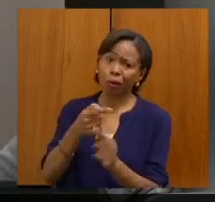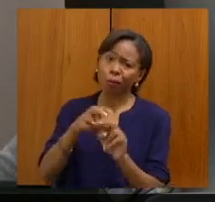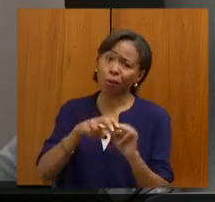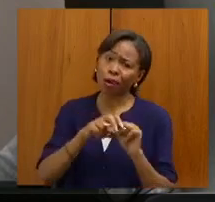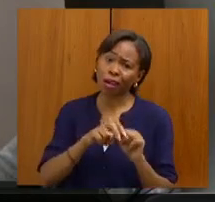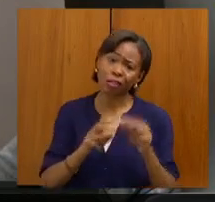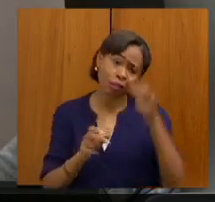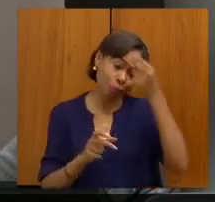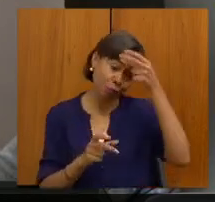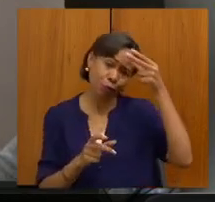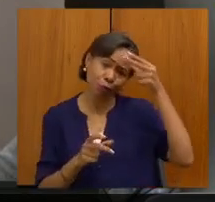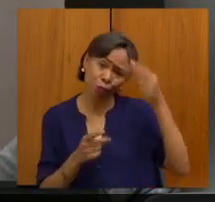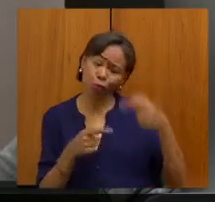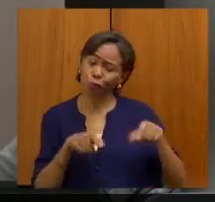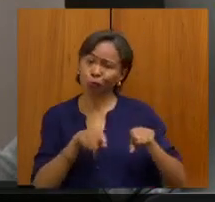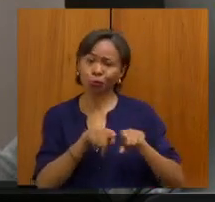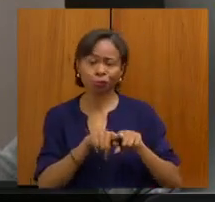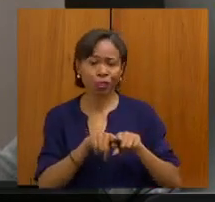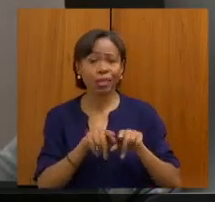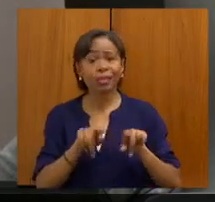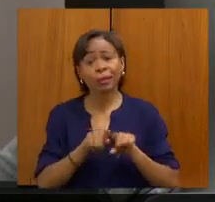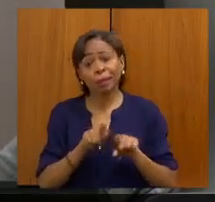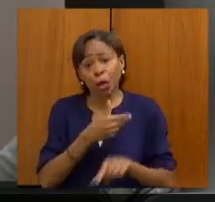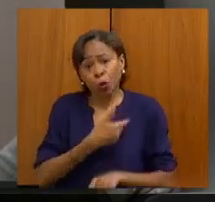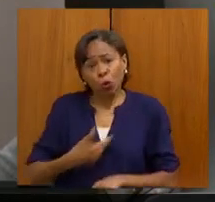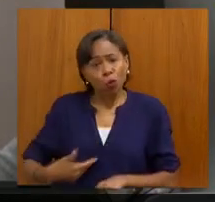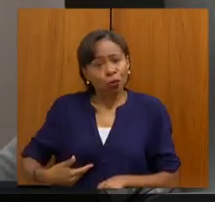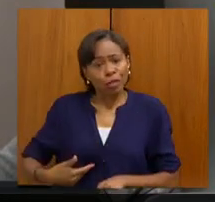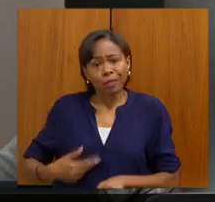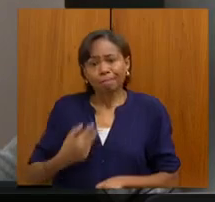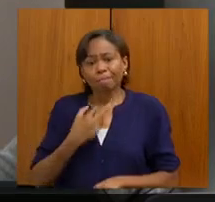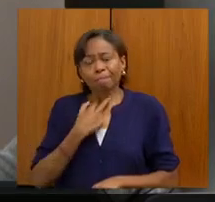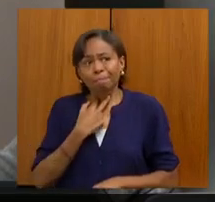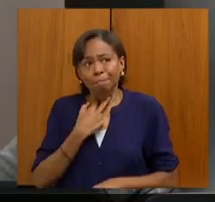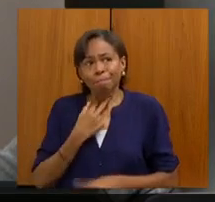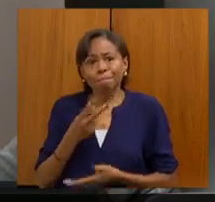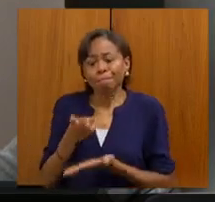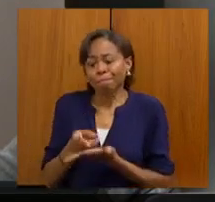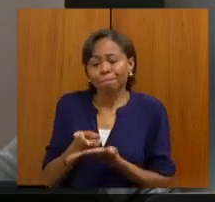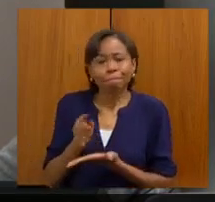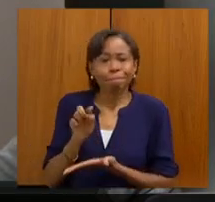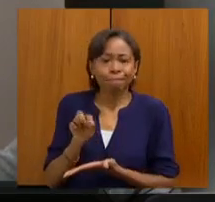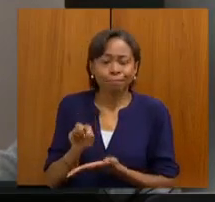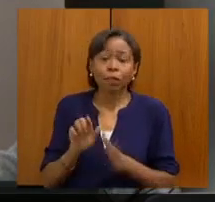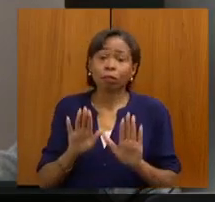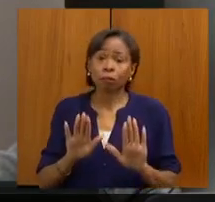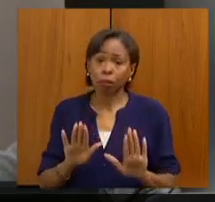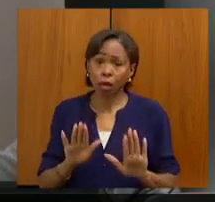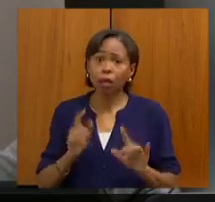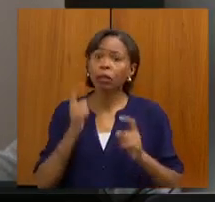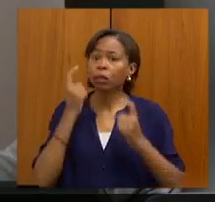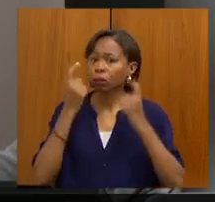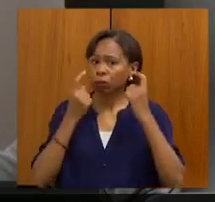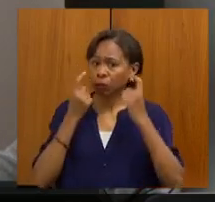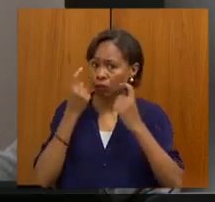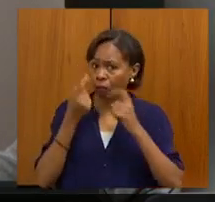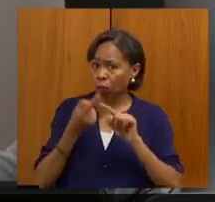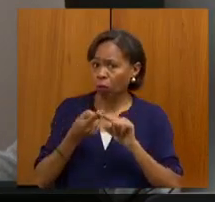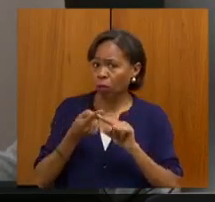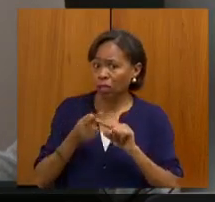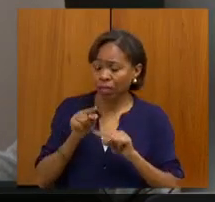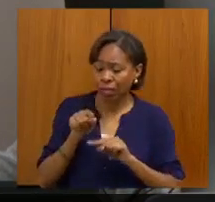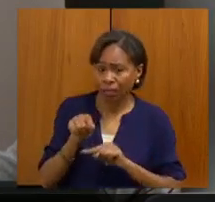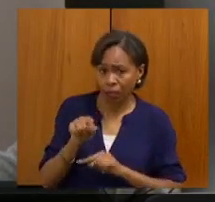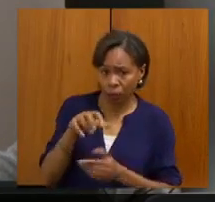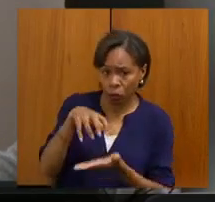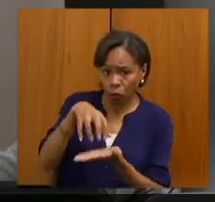por sua vez, não dá conta de mantê-los, nós sabemos disso. Mas nos preocupa muito, secretário, essa estrutura que foi montada